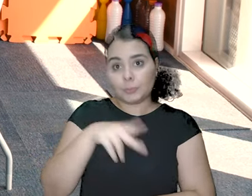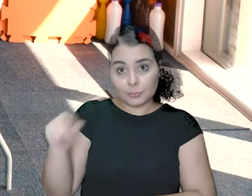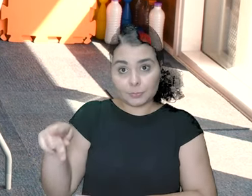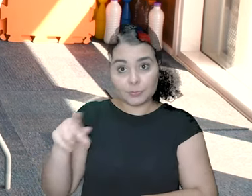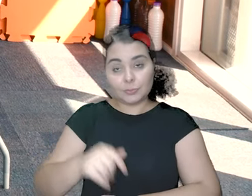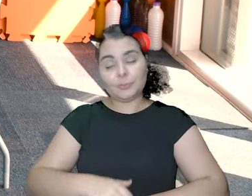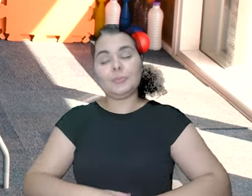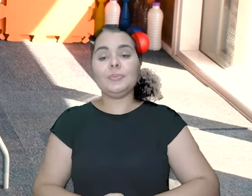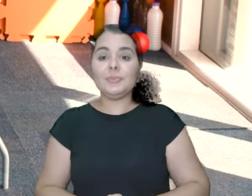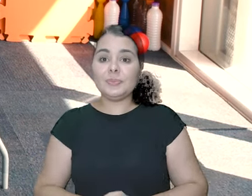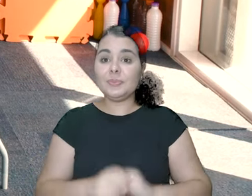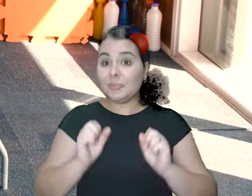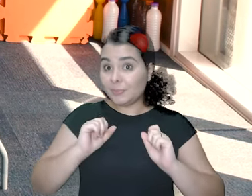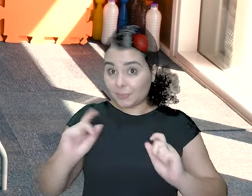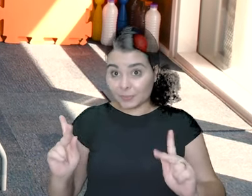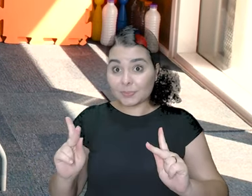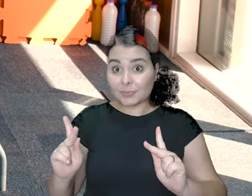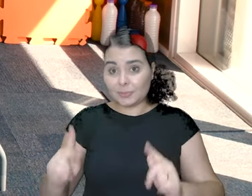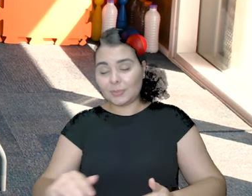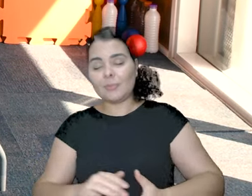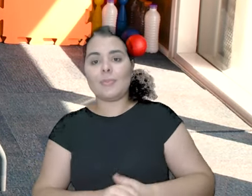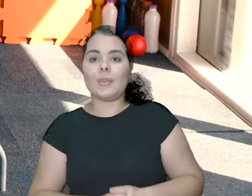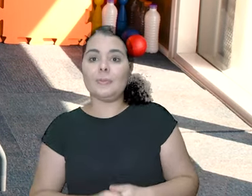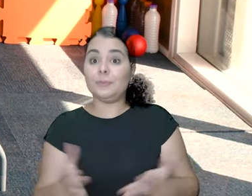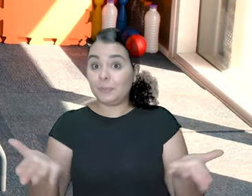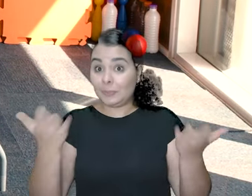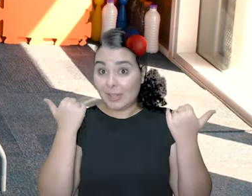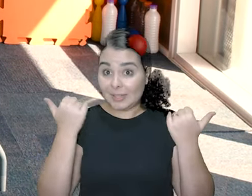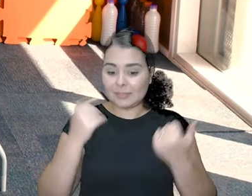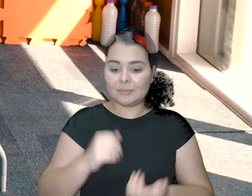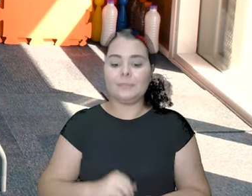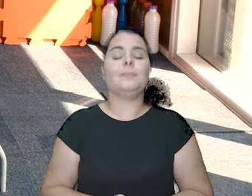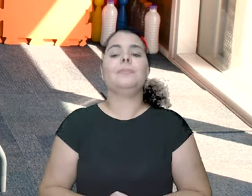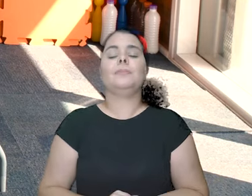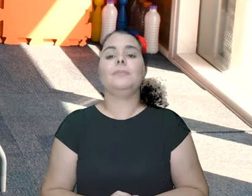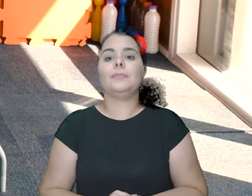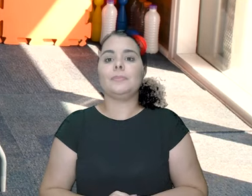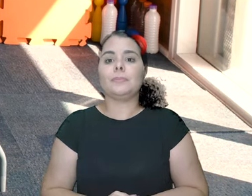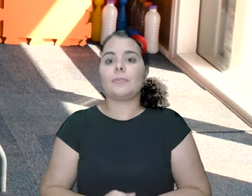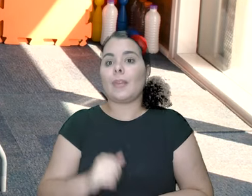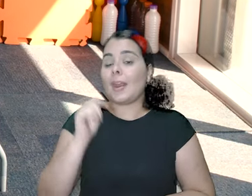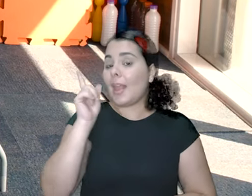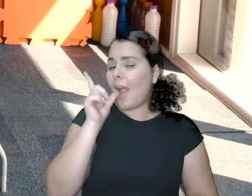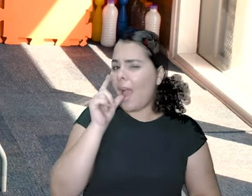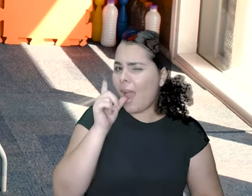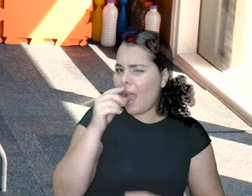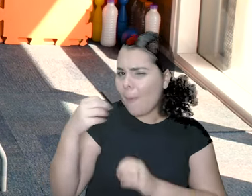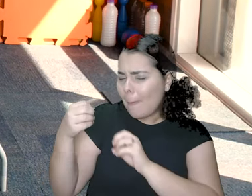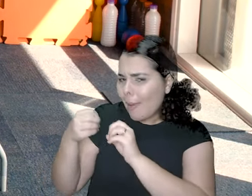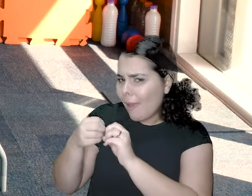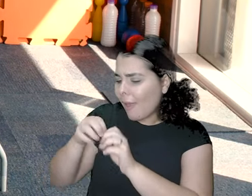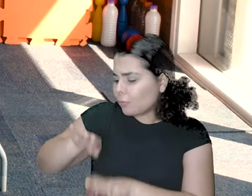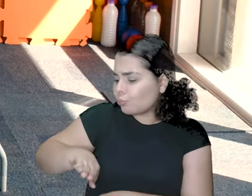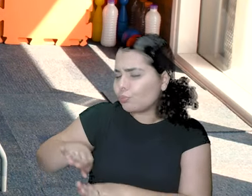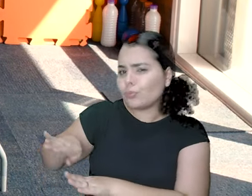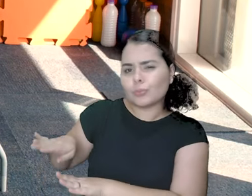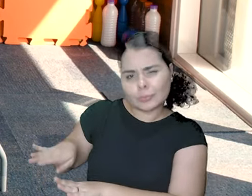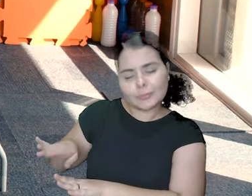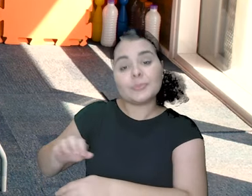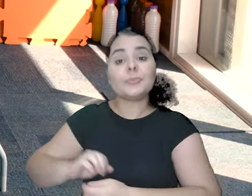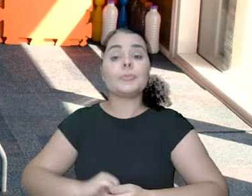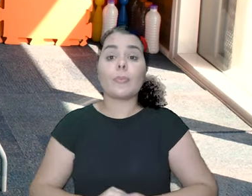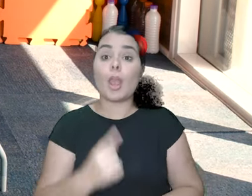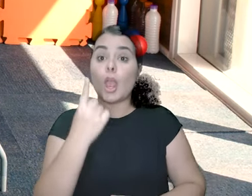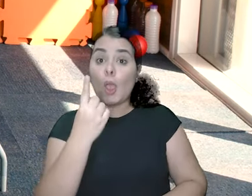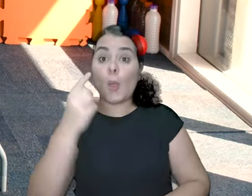sentou. Combinado? Vamos lá? Bora ampliar. Pegue sua garrafa de água, deixa